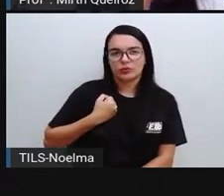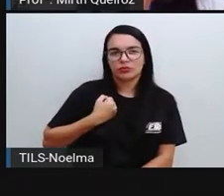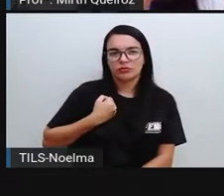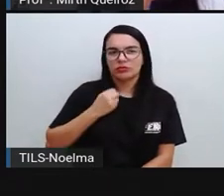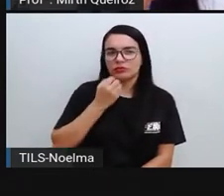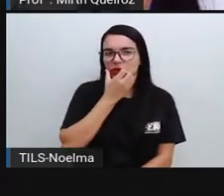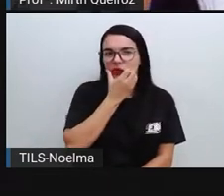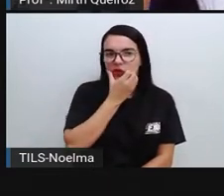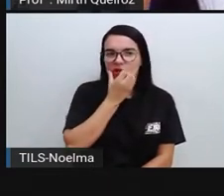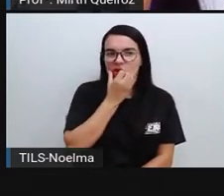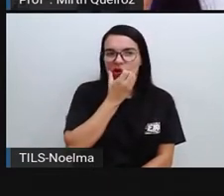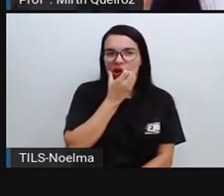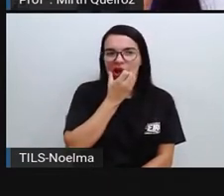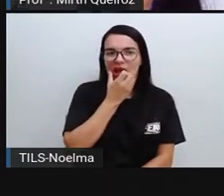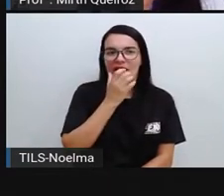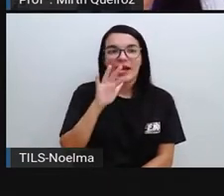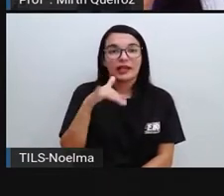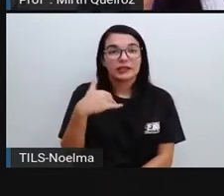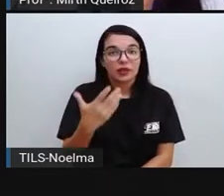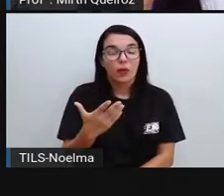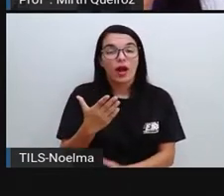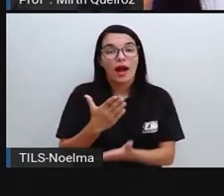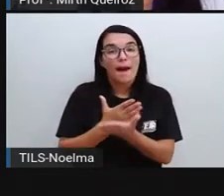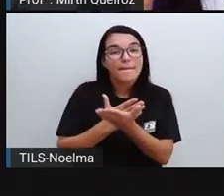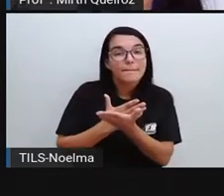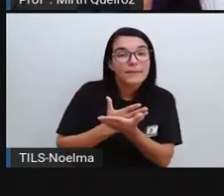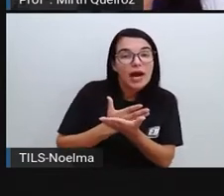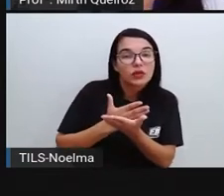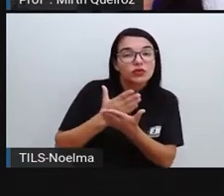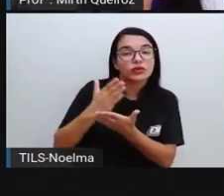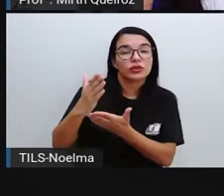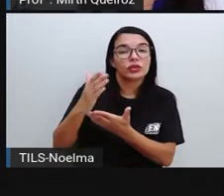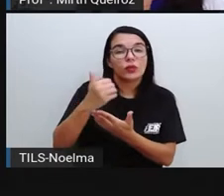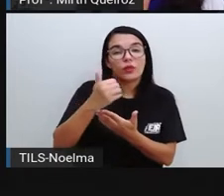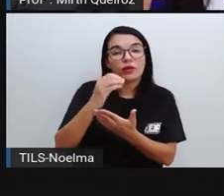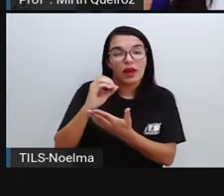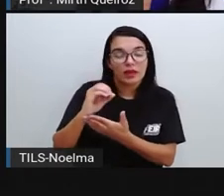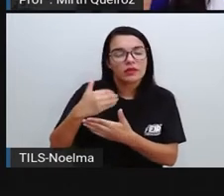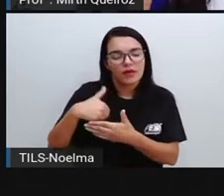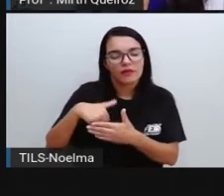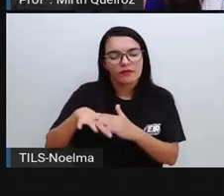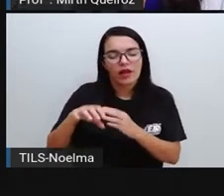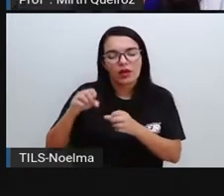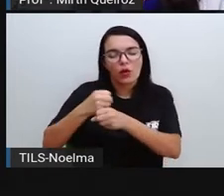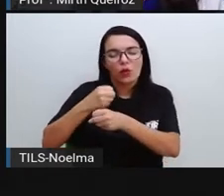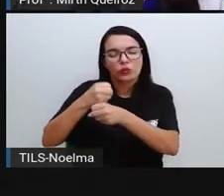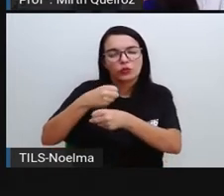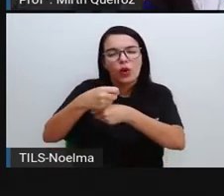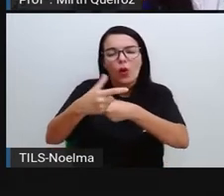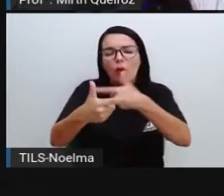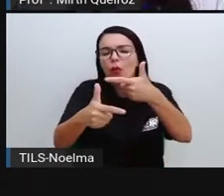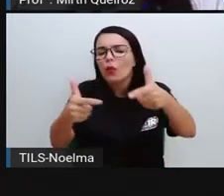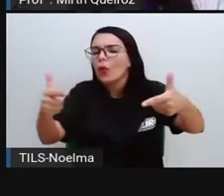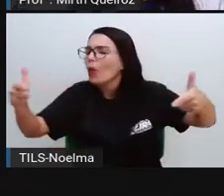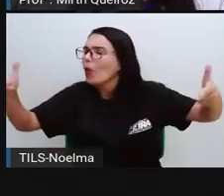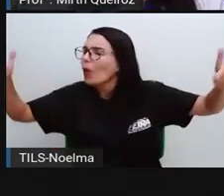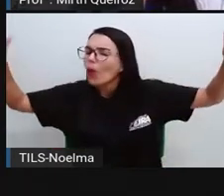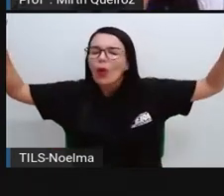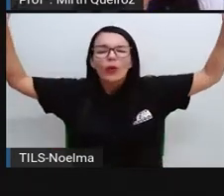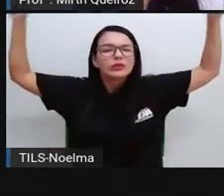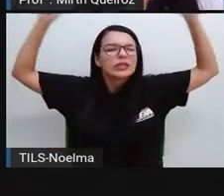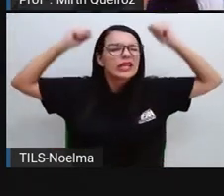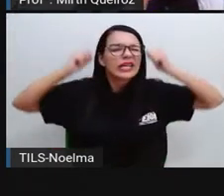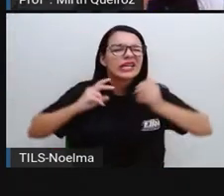numerais. E a partir desses algarismos, a gente vai construindo os números, né? Que são